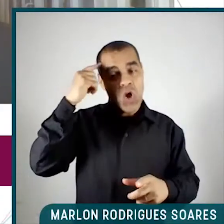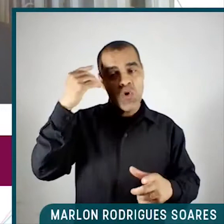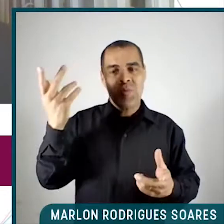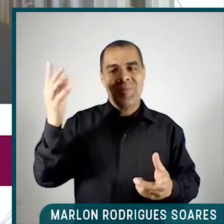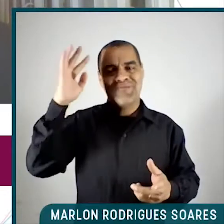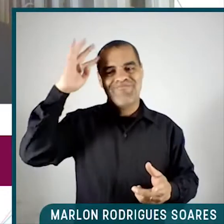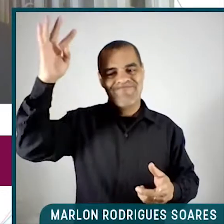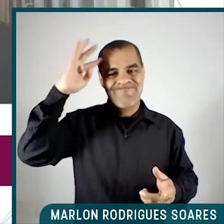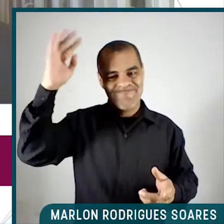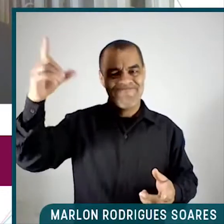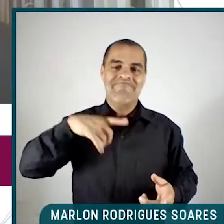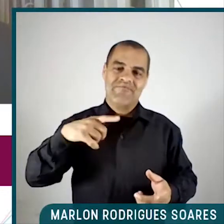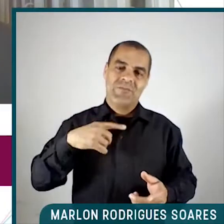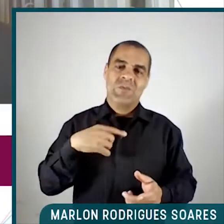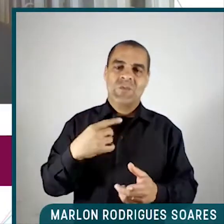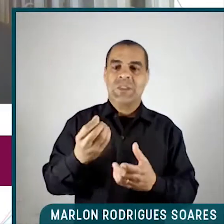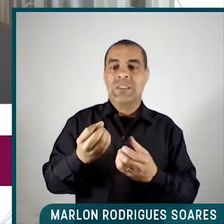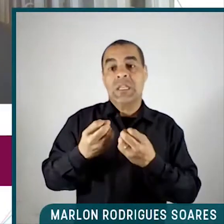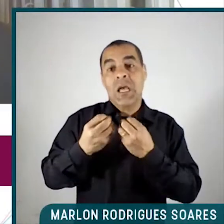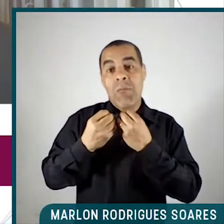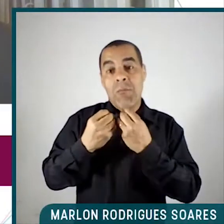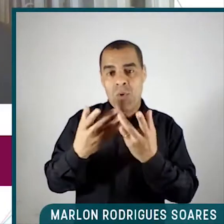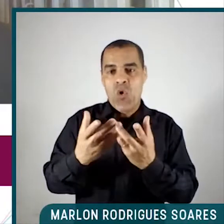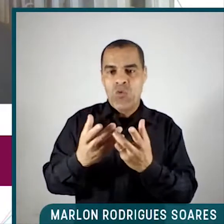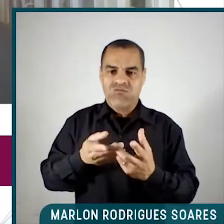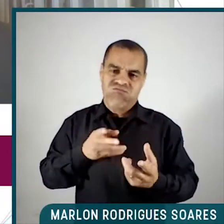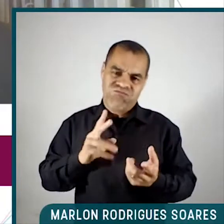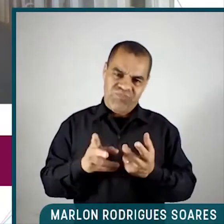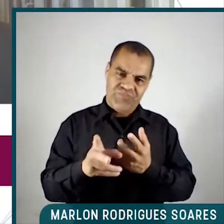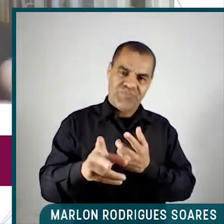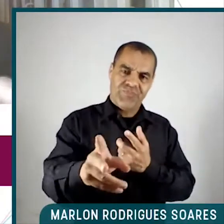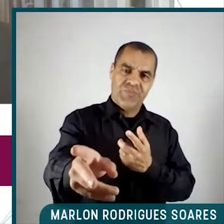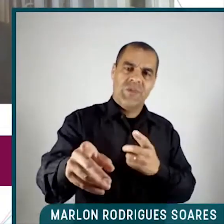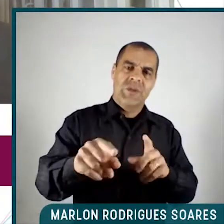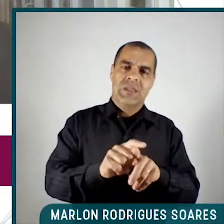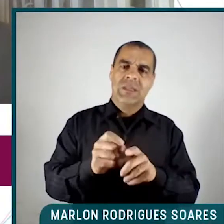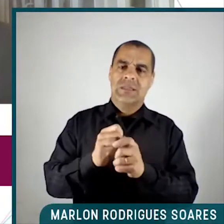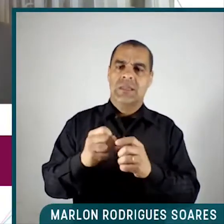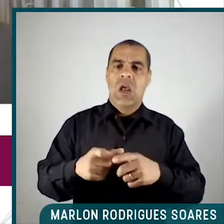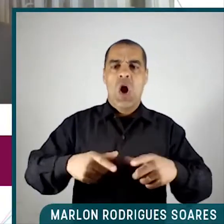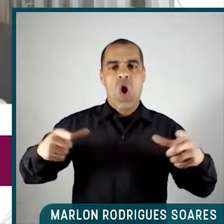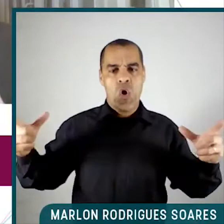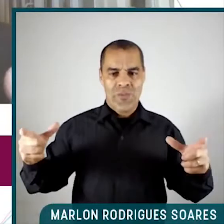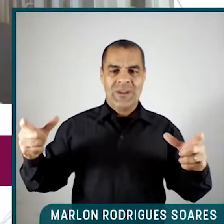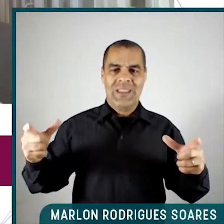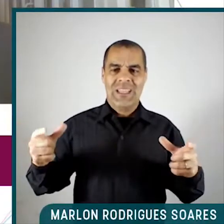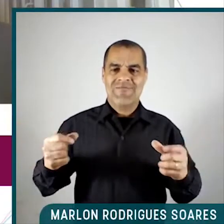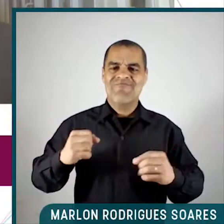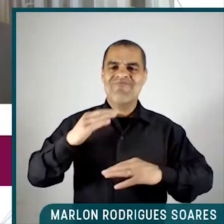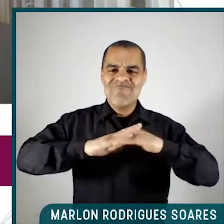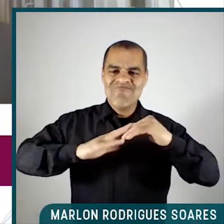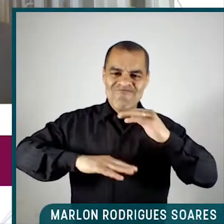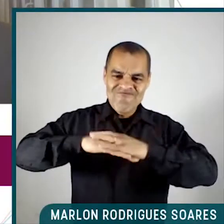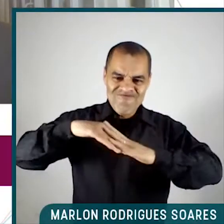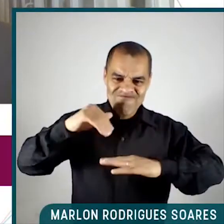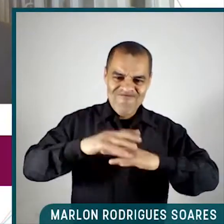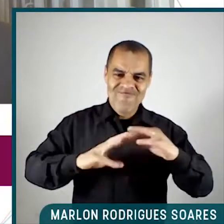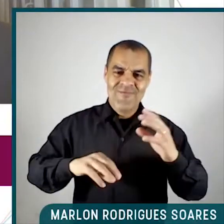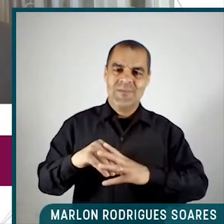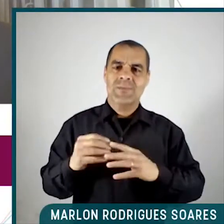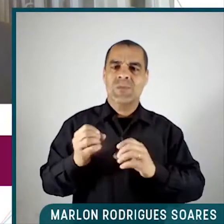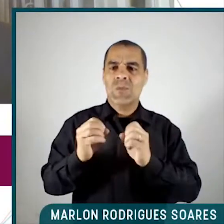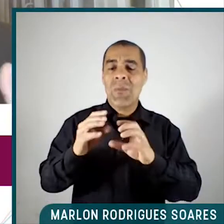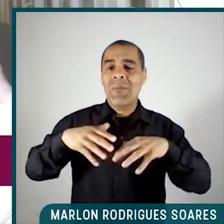efeito muito mais duradouro no sistema seria aumentar a eficiência dele, porque aumentando a eficiência dele,